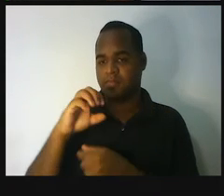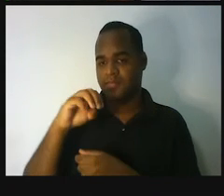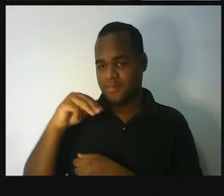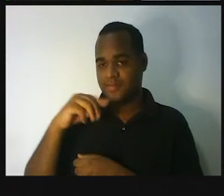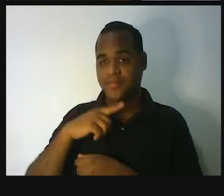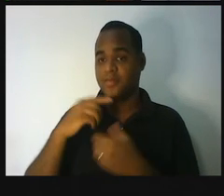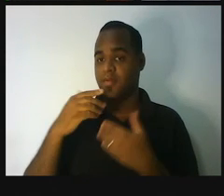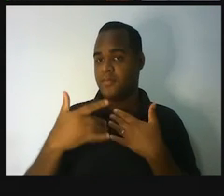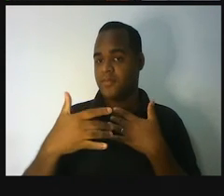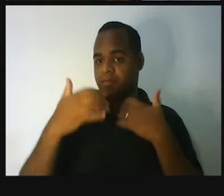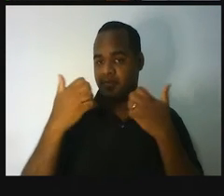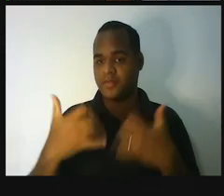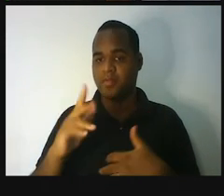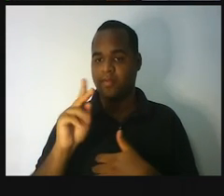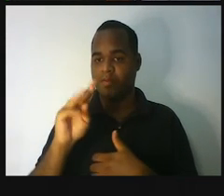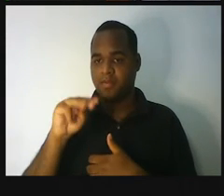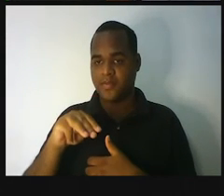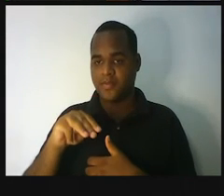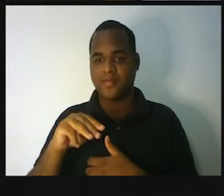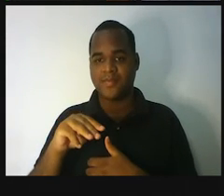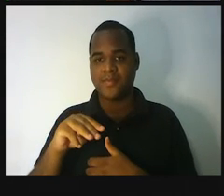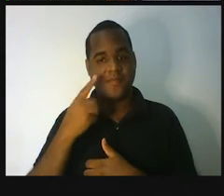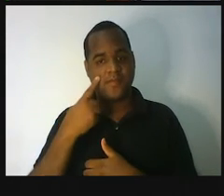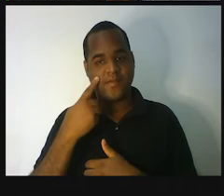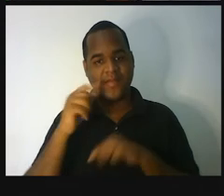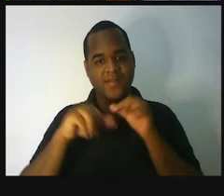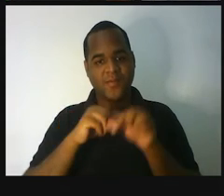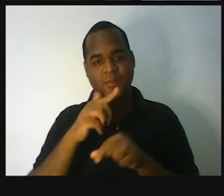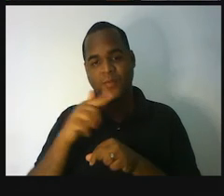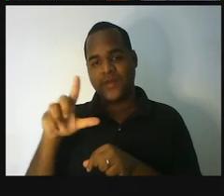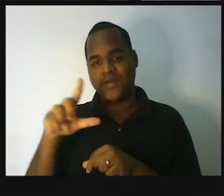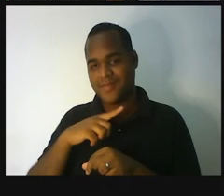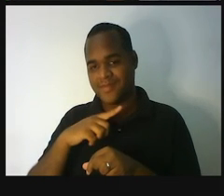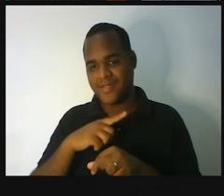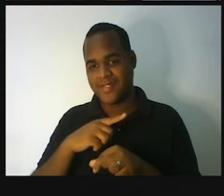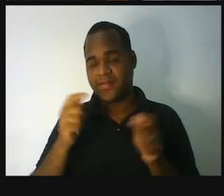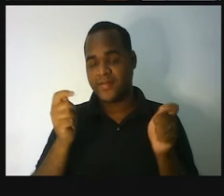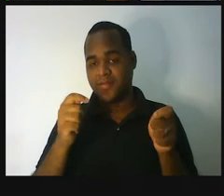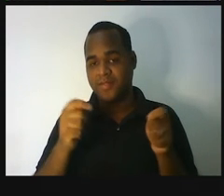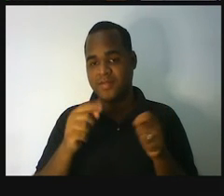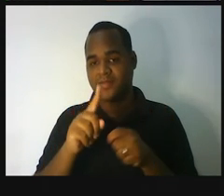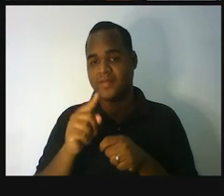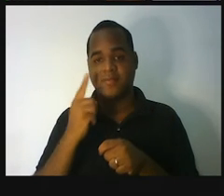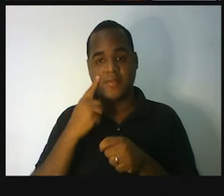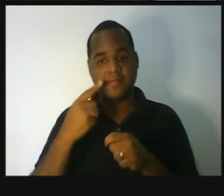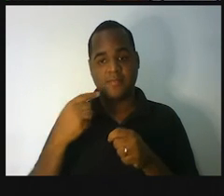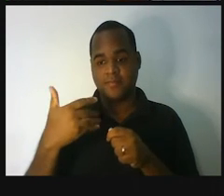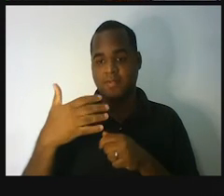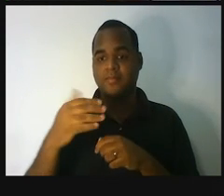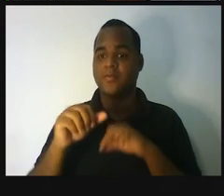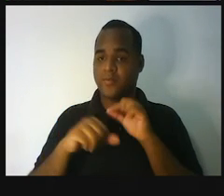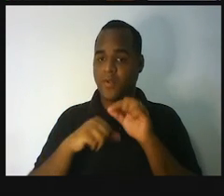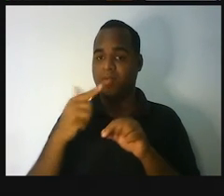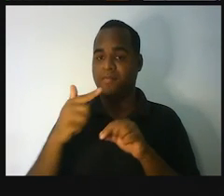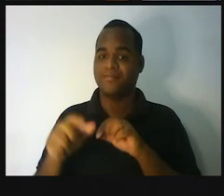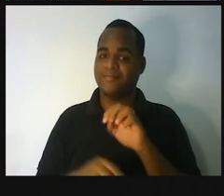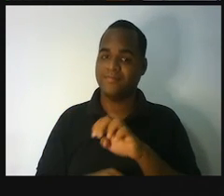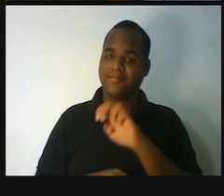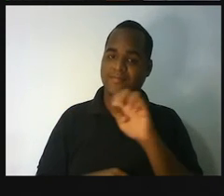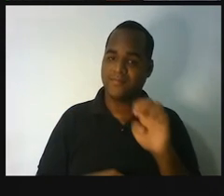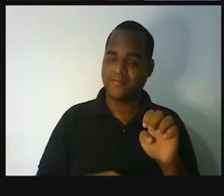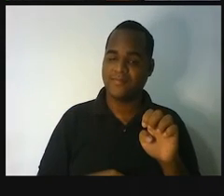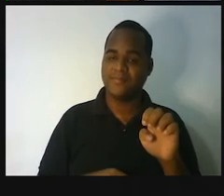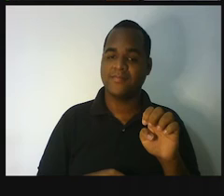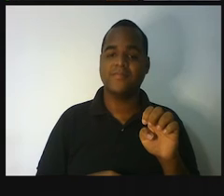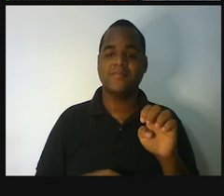vai até os quilômetros. Veja que agora mudou. Agora a gente vai caminhar para a esquerda. Caminhando